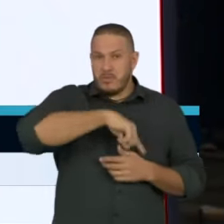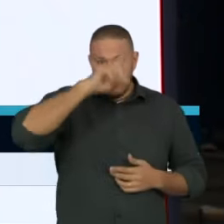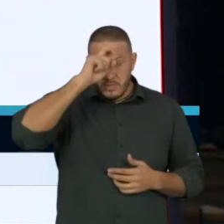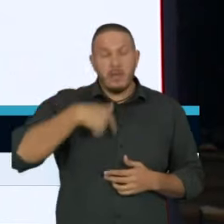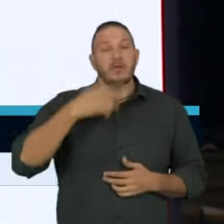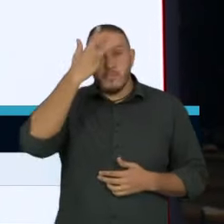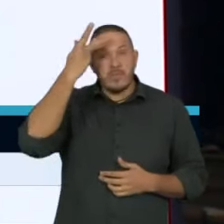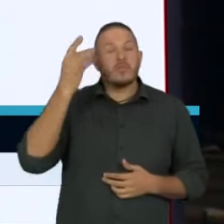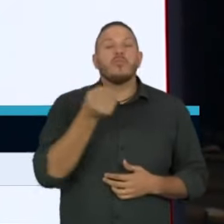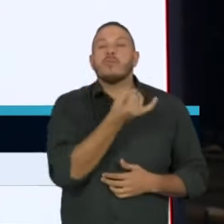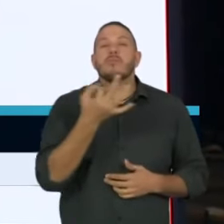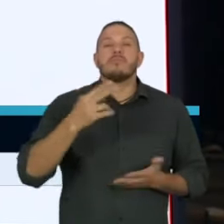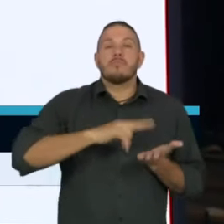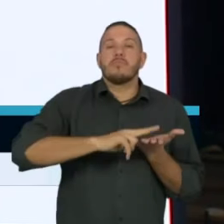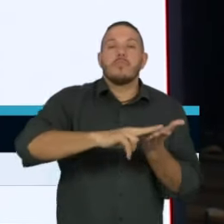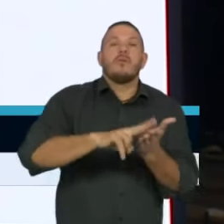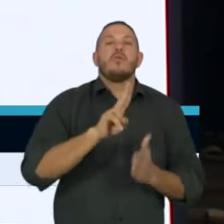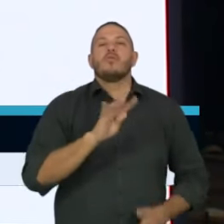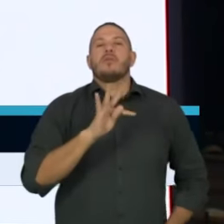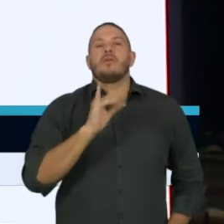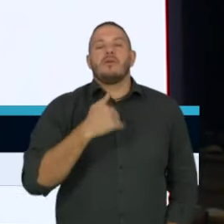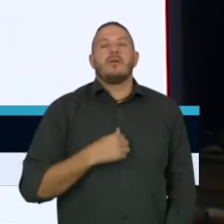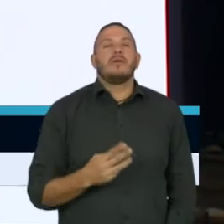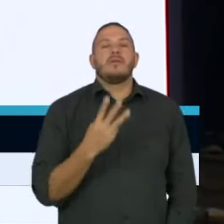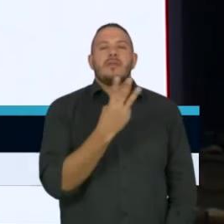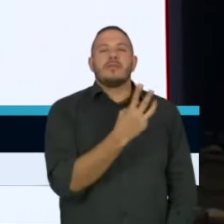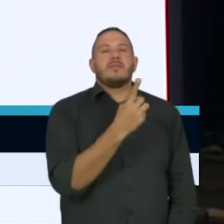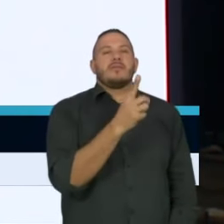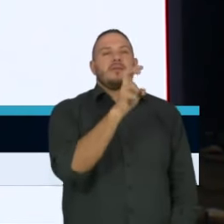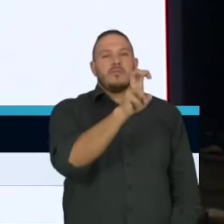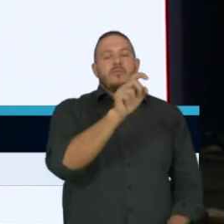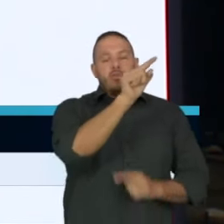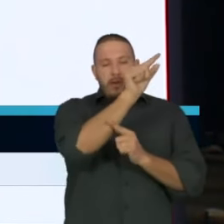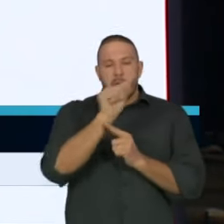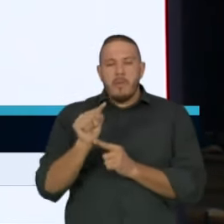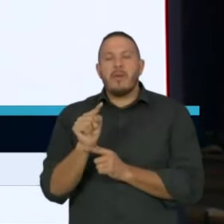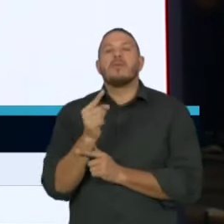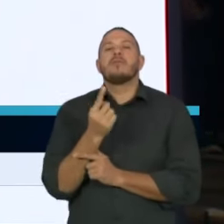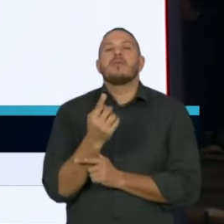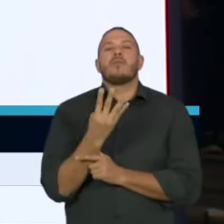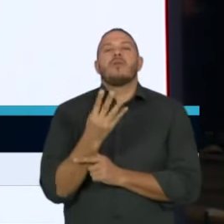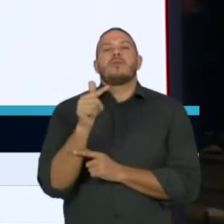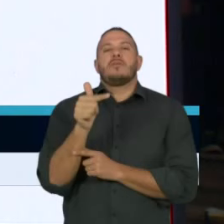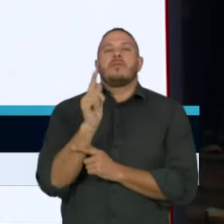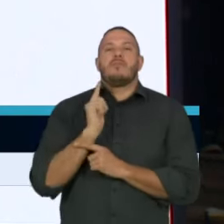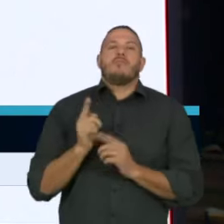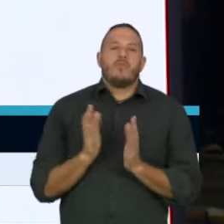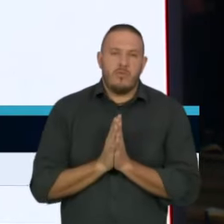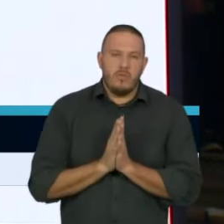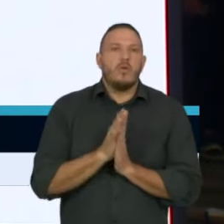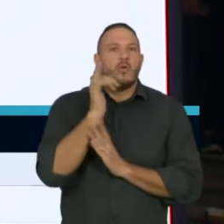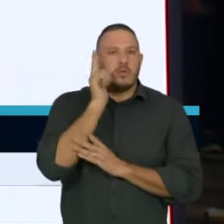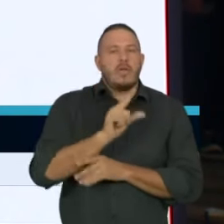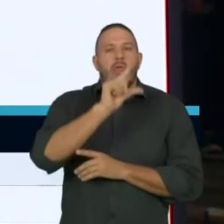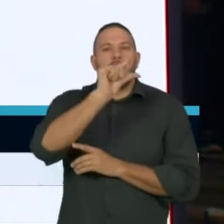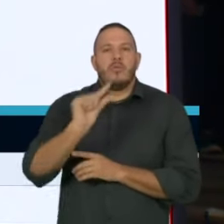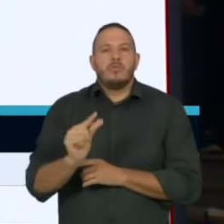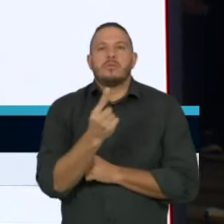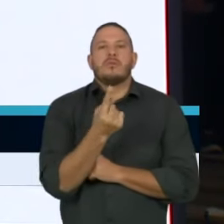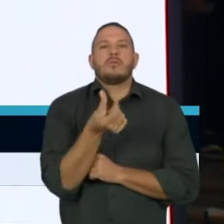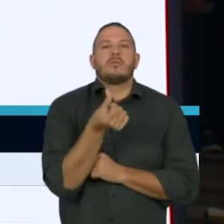UTI, 315 mil para 147 mil. Vamos reduzir em 168 mil.